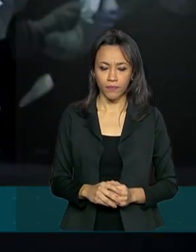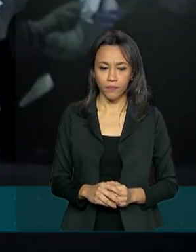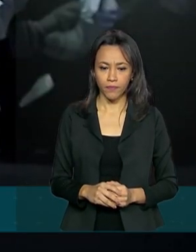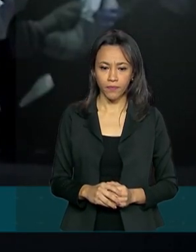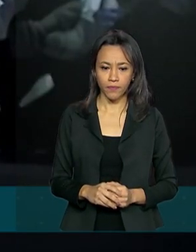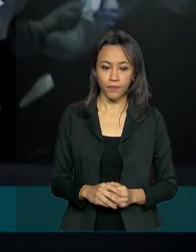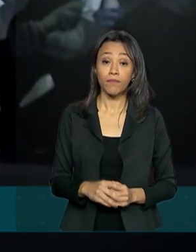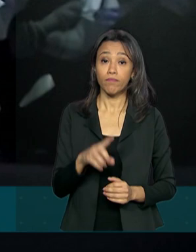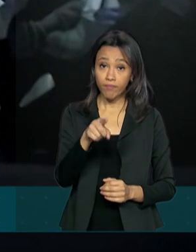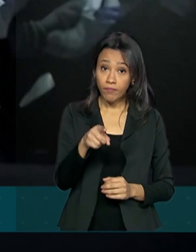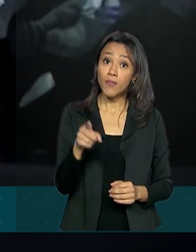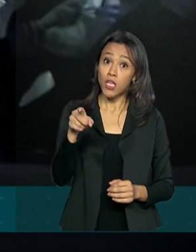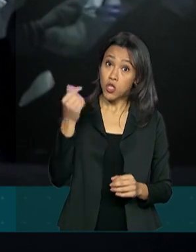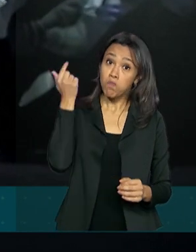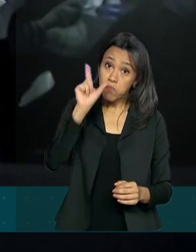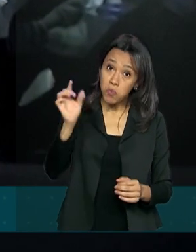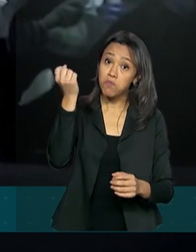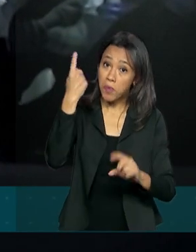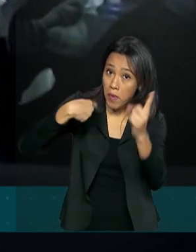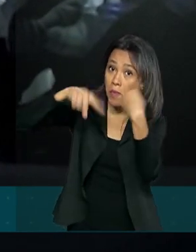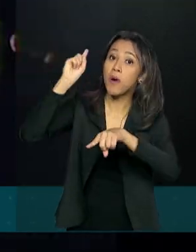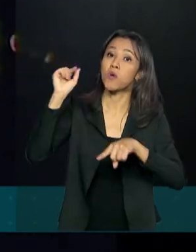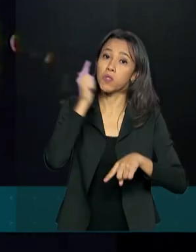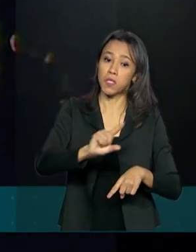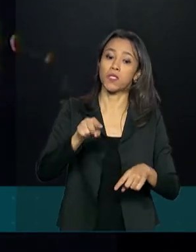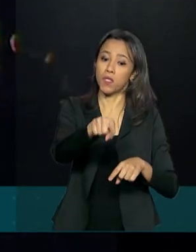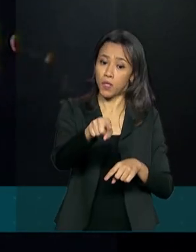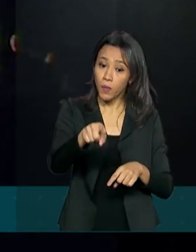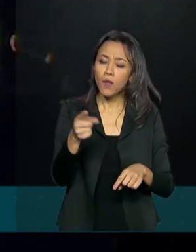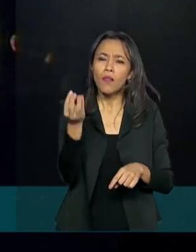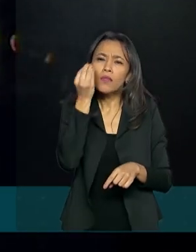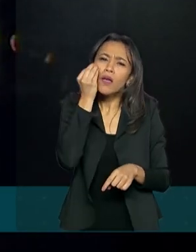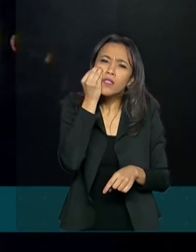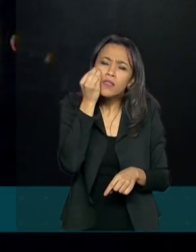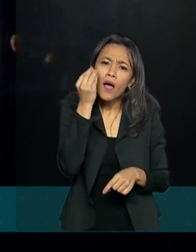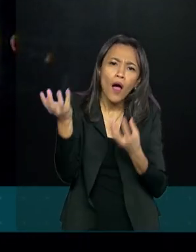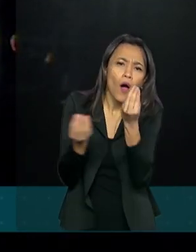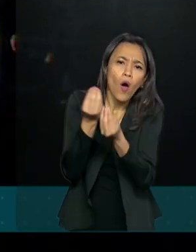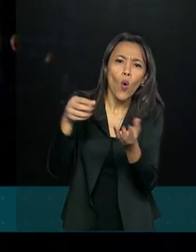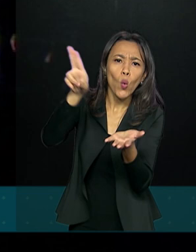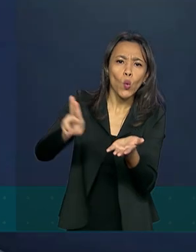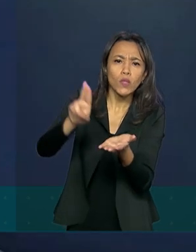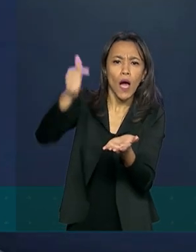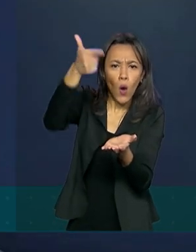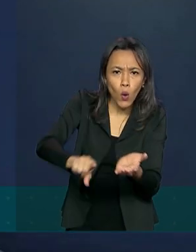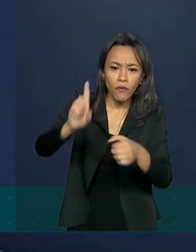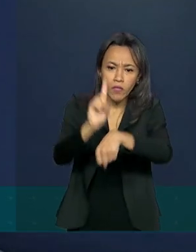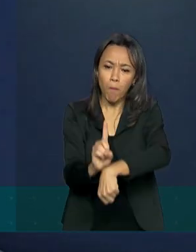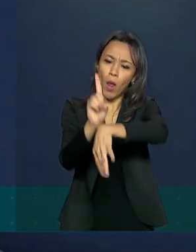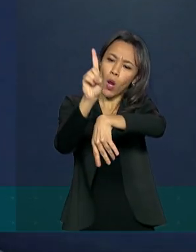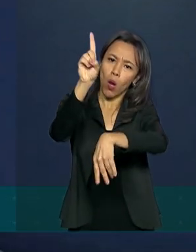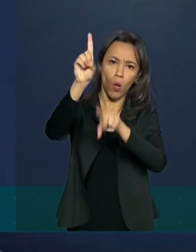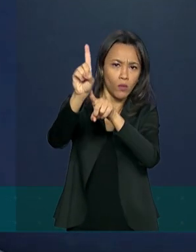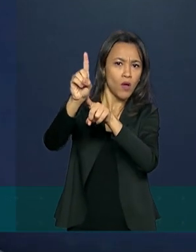Além da chegada bem-sucedida, a missão conseguiu testar a capacidade de reutilizar foguetes, tornando as